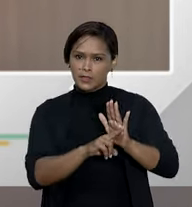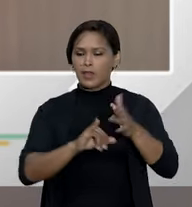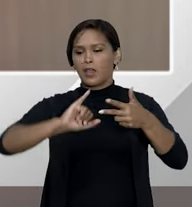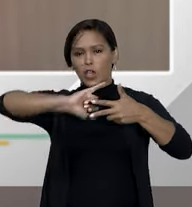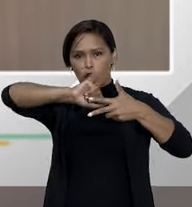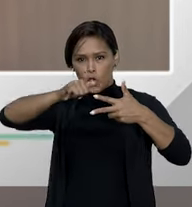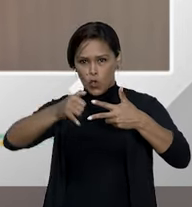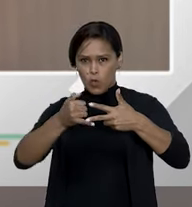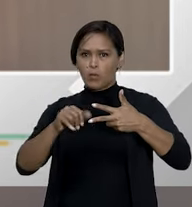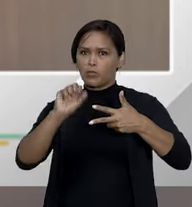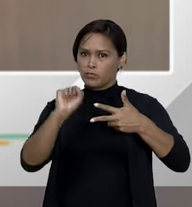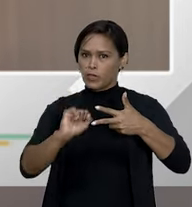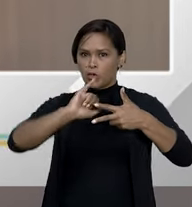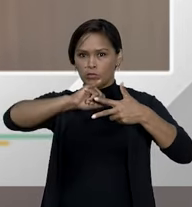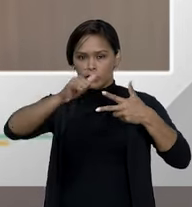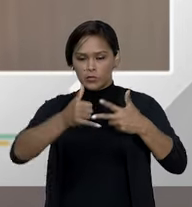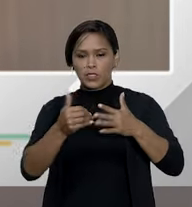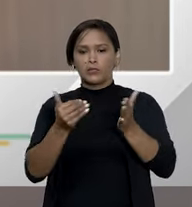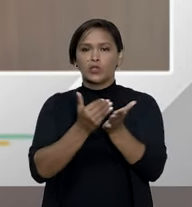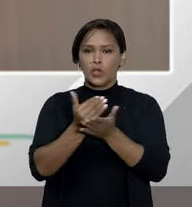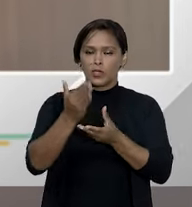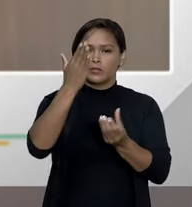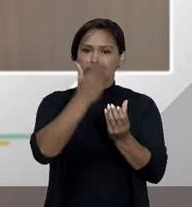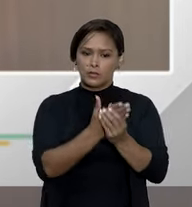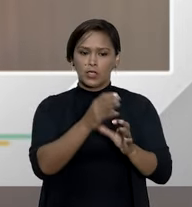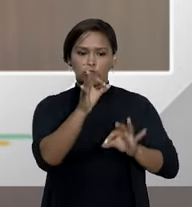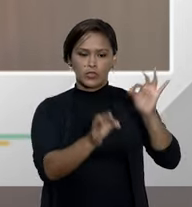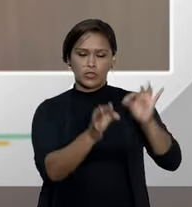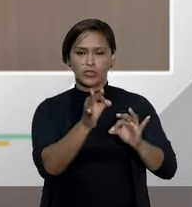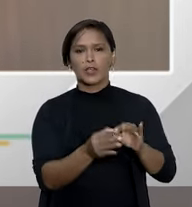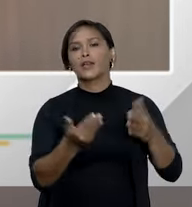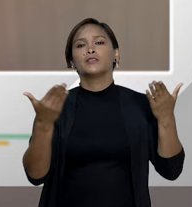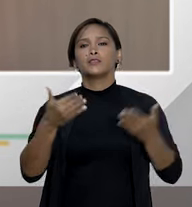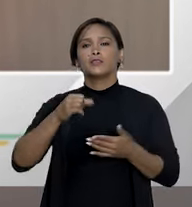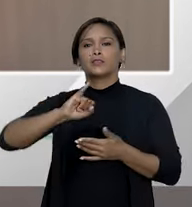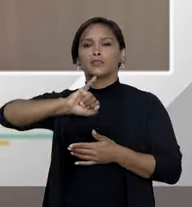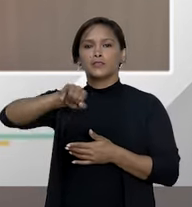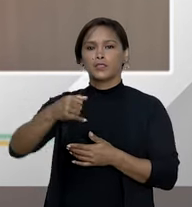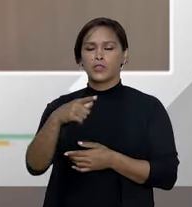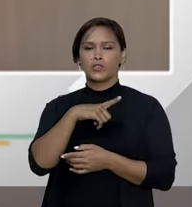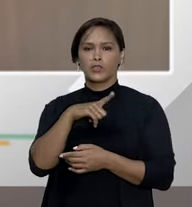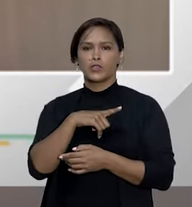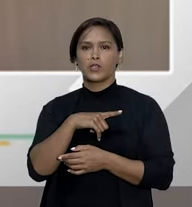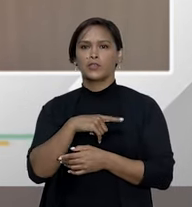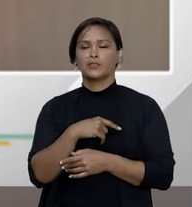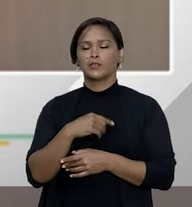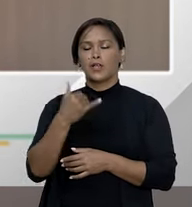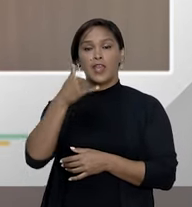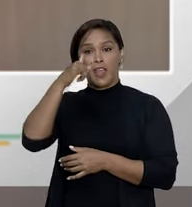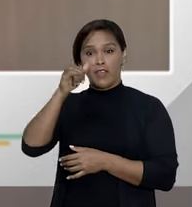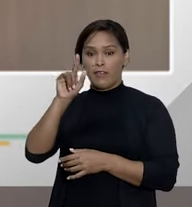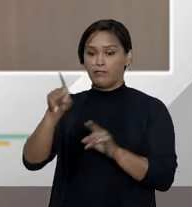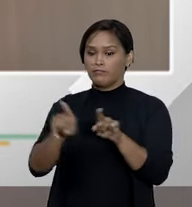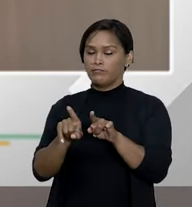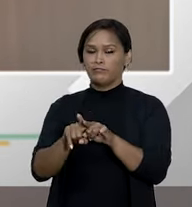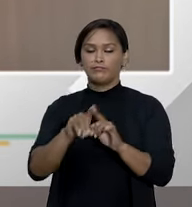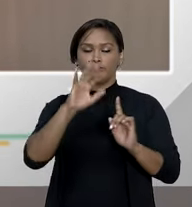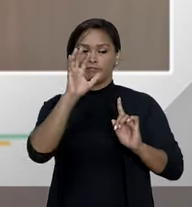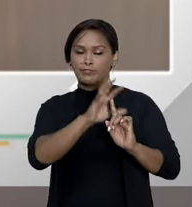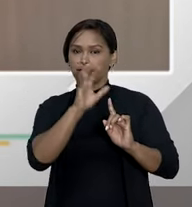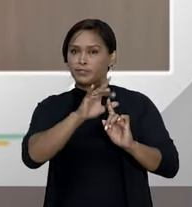vou repetir na estrela dos precedentes pelo tribunal se a recusa é injustificada ou abusiva